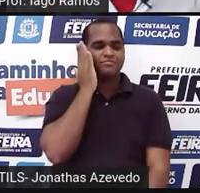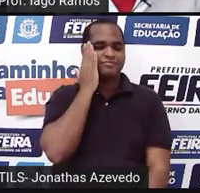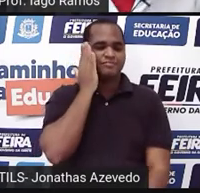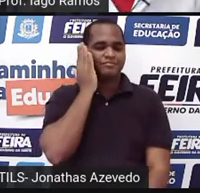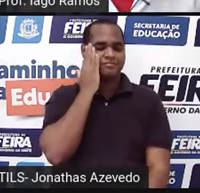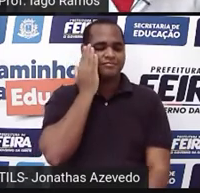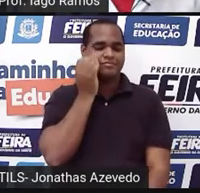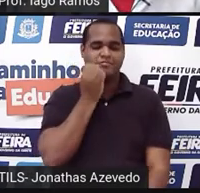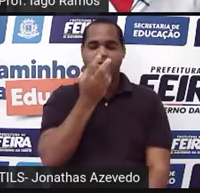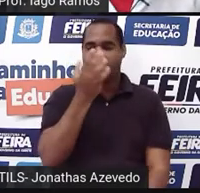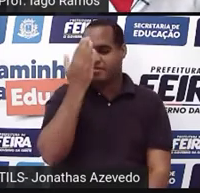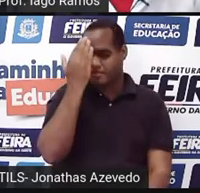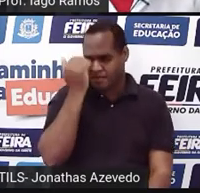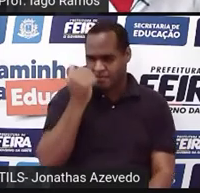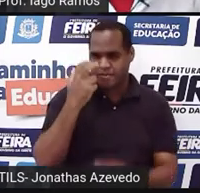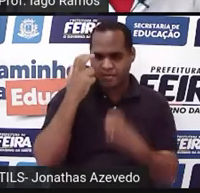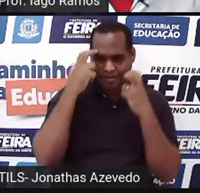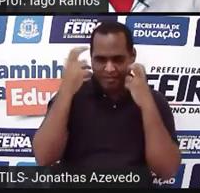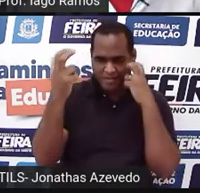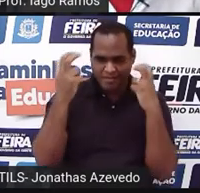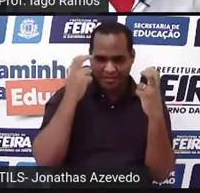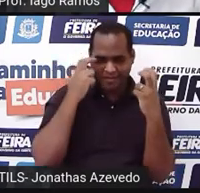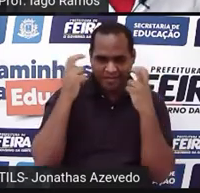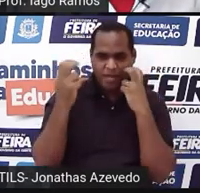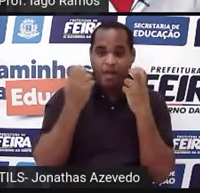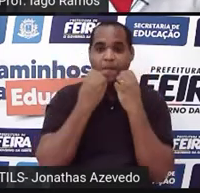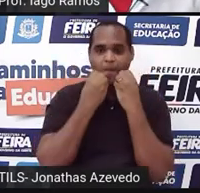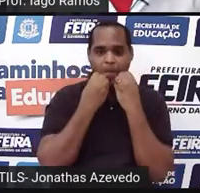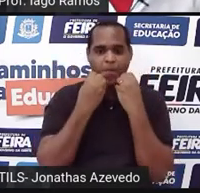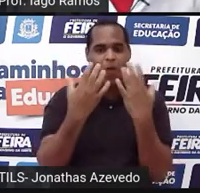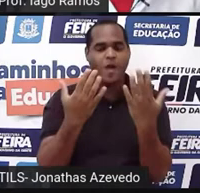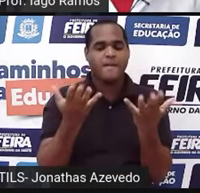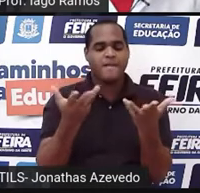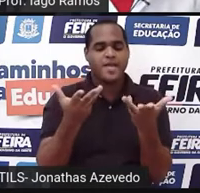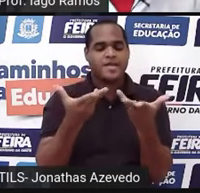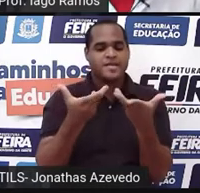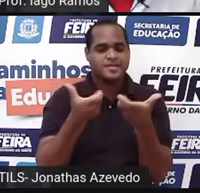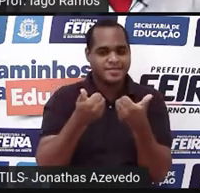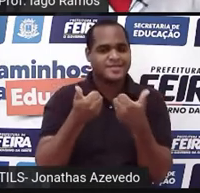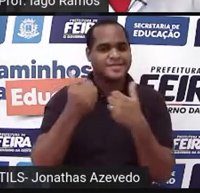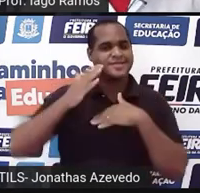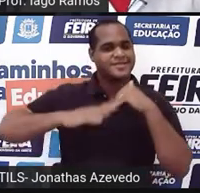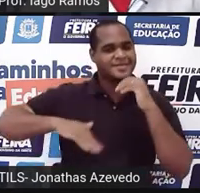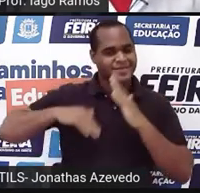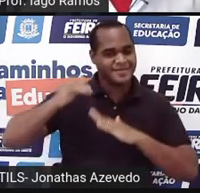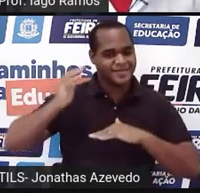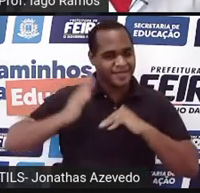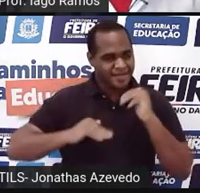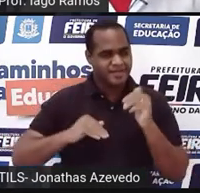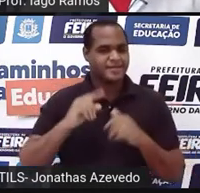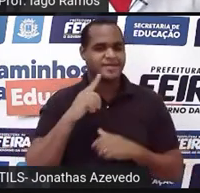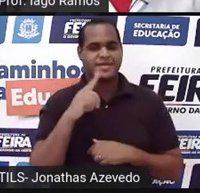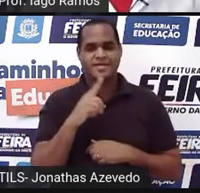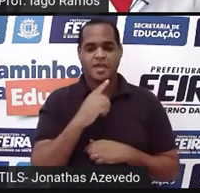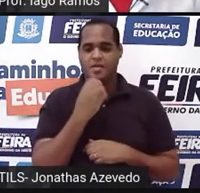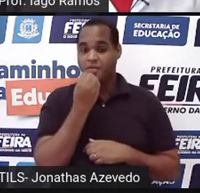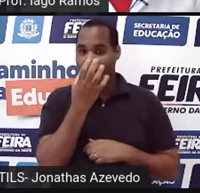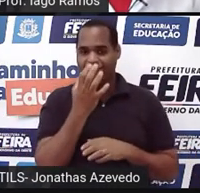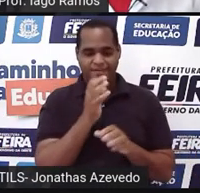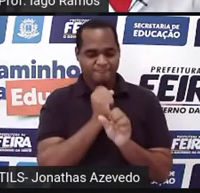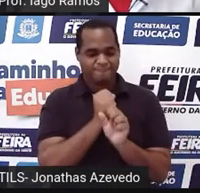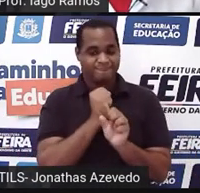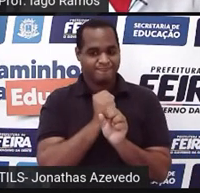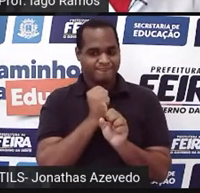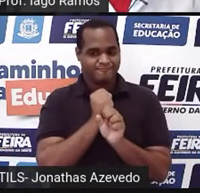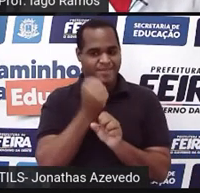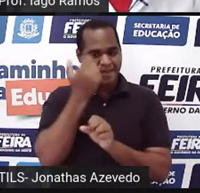sabe, boa e boa em fazer aí esses cálculos de maneira mental,